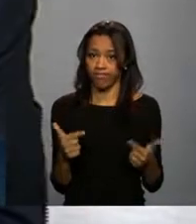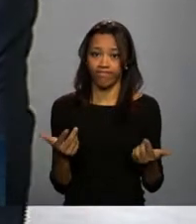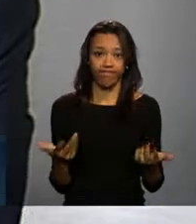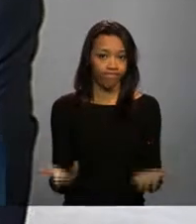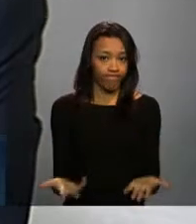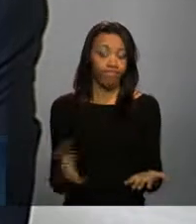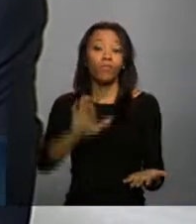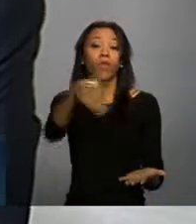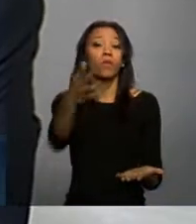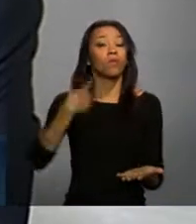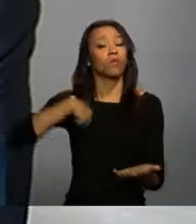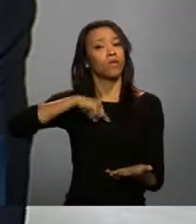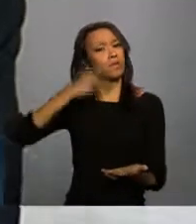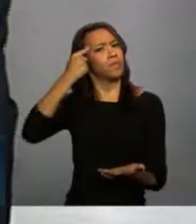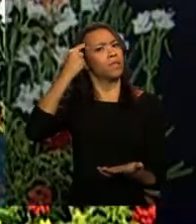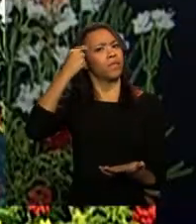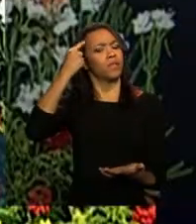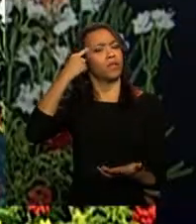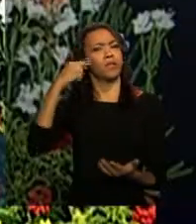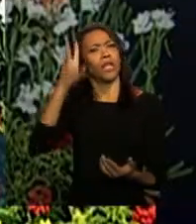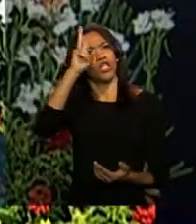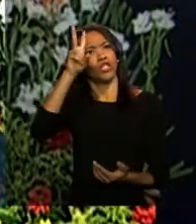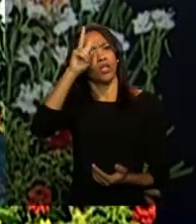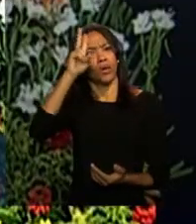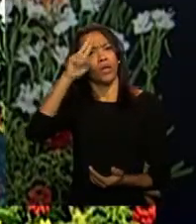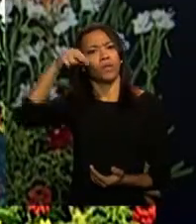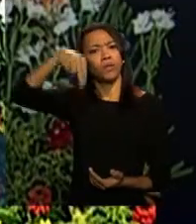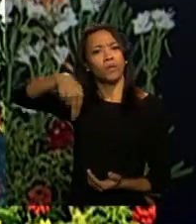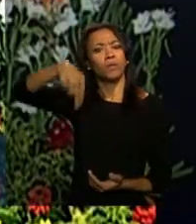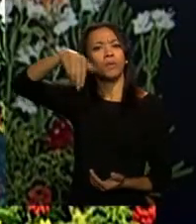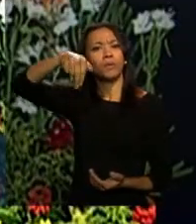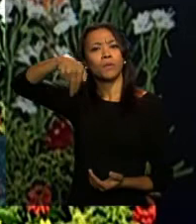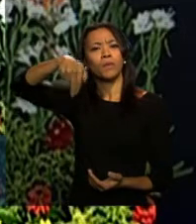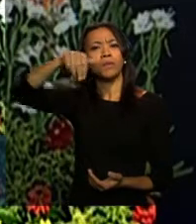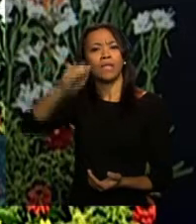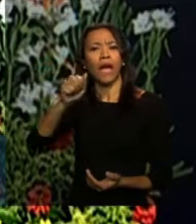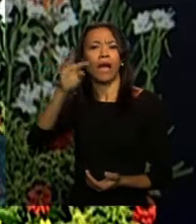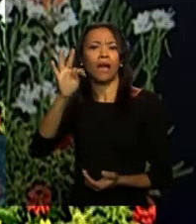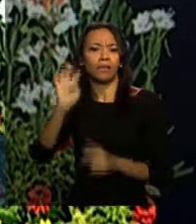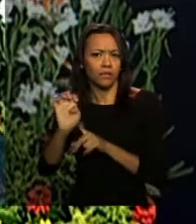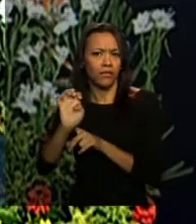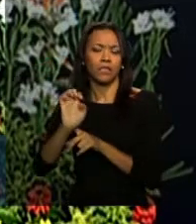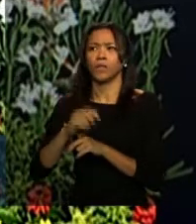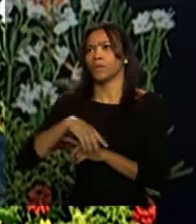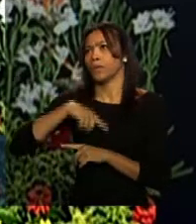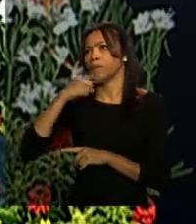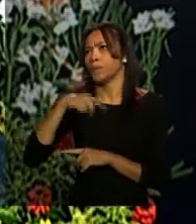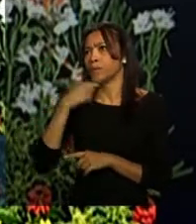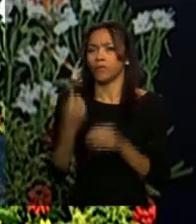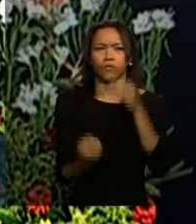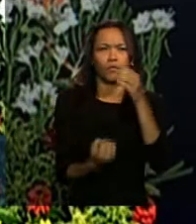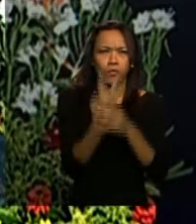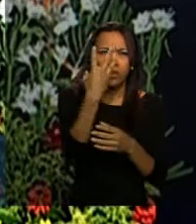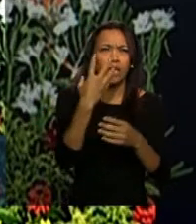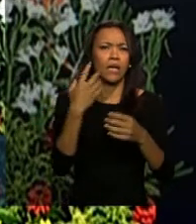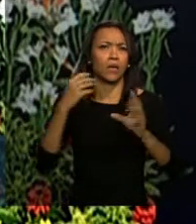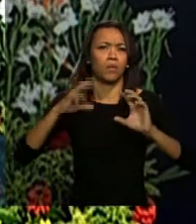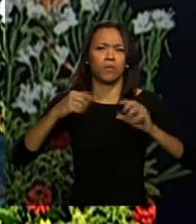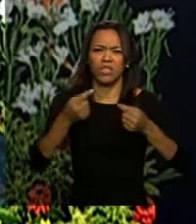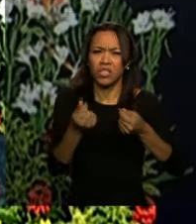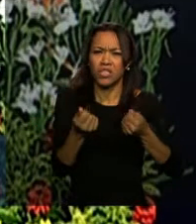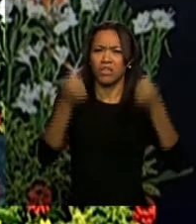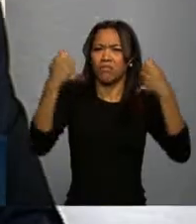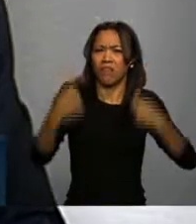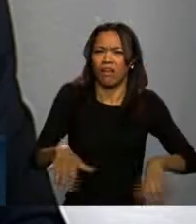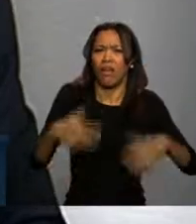Quando a gente pensou na história do Nath, não, vai ser impossível colocar o Nath, não ser incapaz de pensar os custos. Era